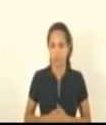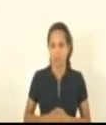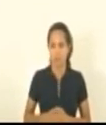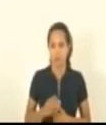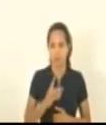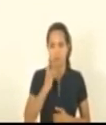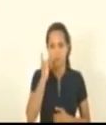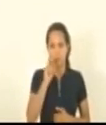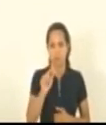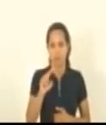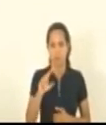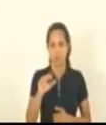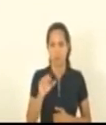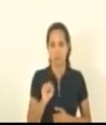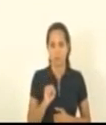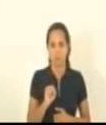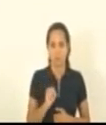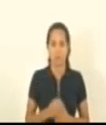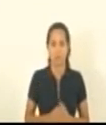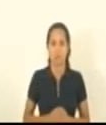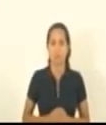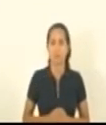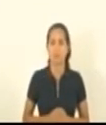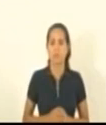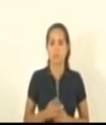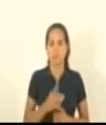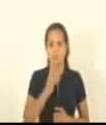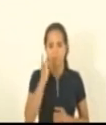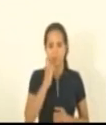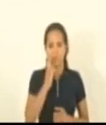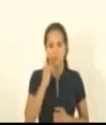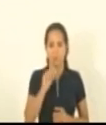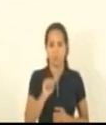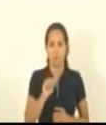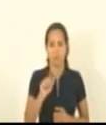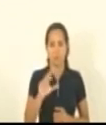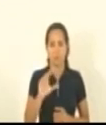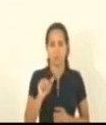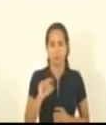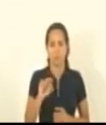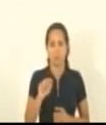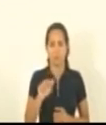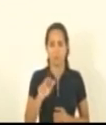Deputado Lucas Caramussa. Deputado Alcântaro Filho.